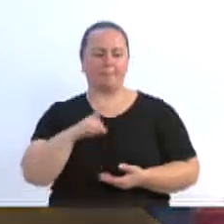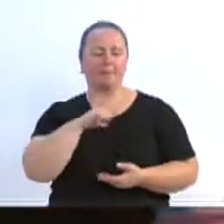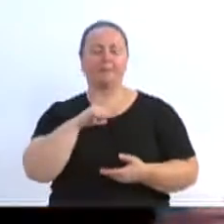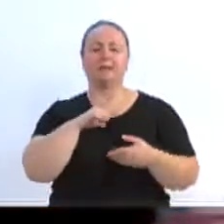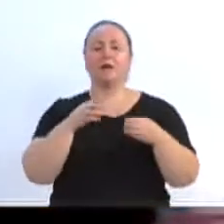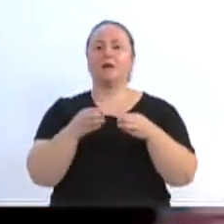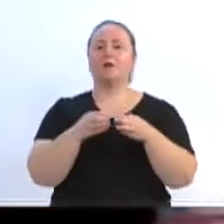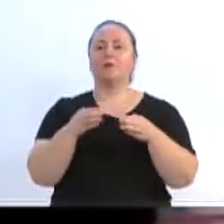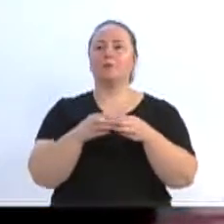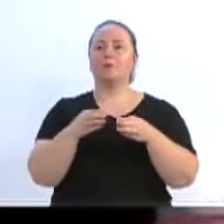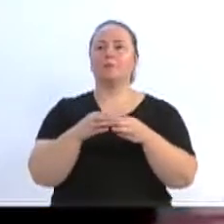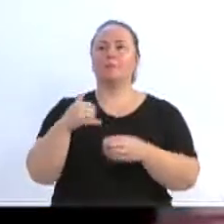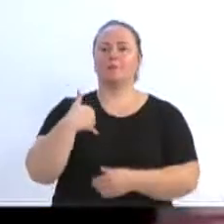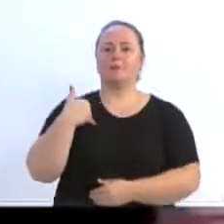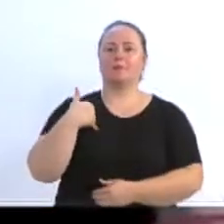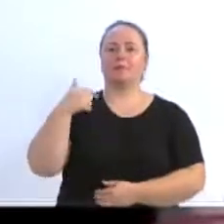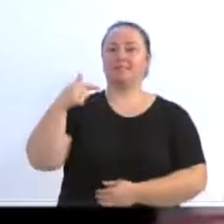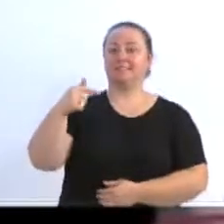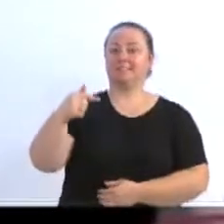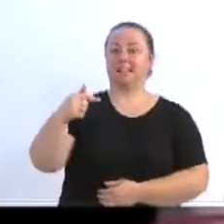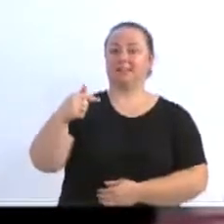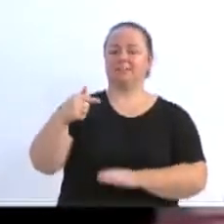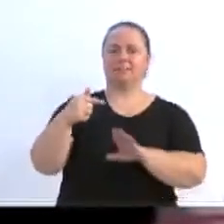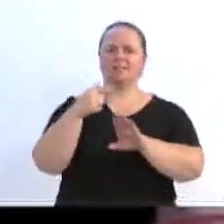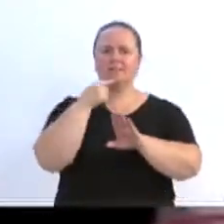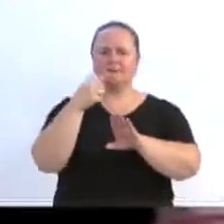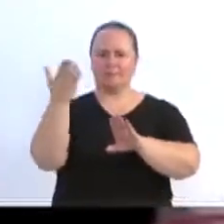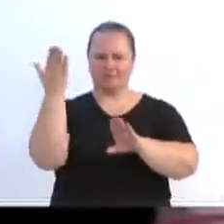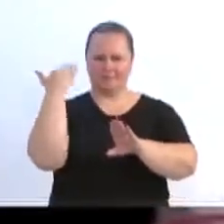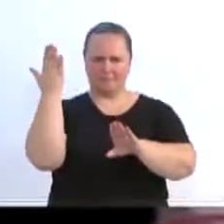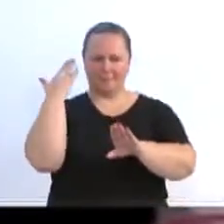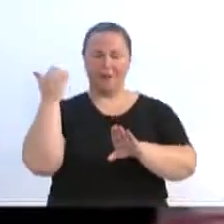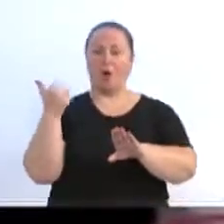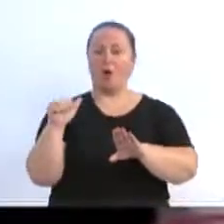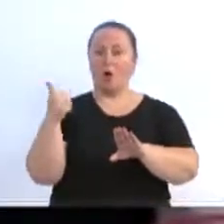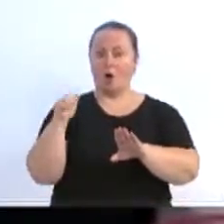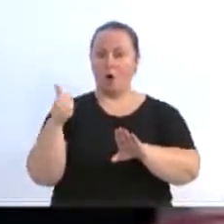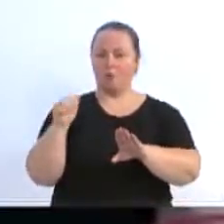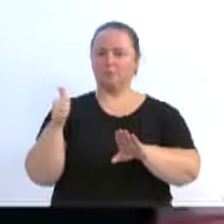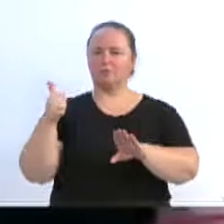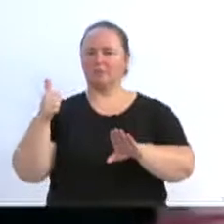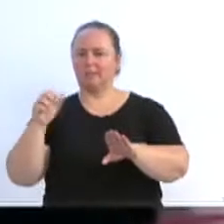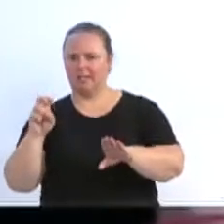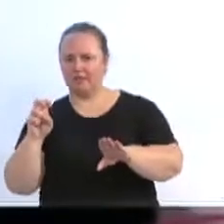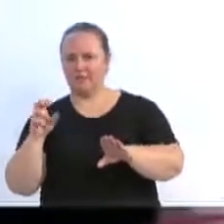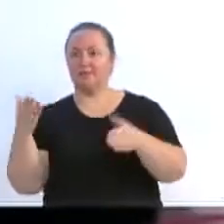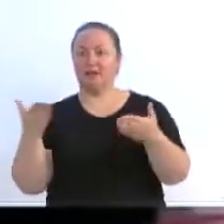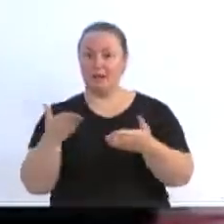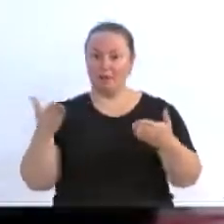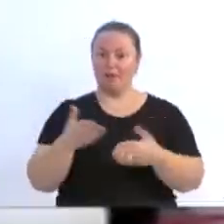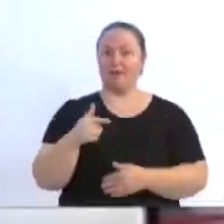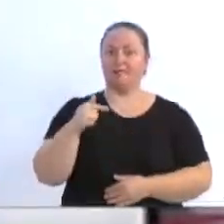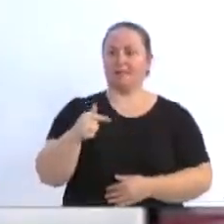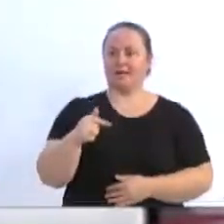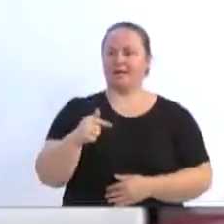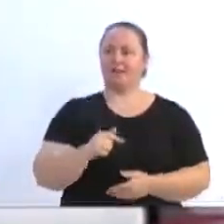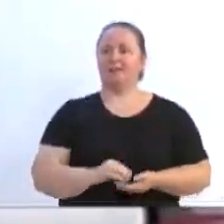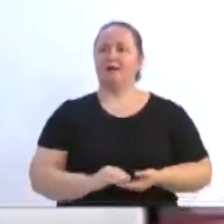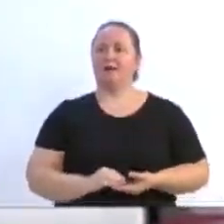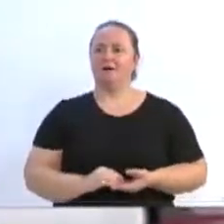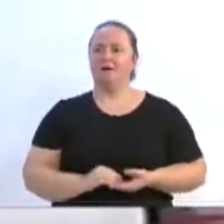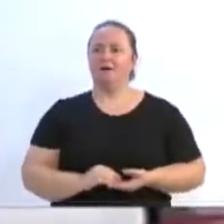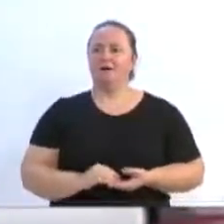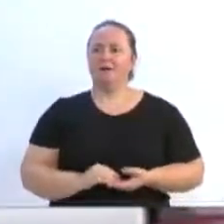-7 anos, que agora eu mostrei sub-11 e sub-15. O gol da Spaca Blue versus Jafa. Gostaria que tiverem que mostrasse o